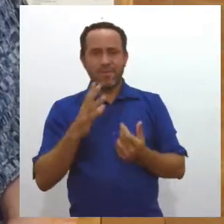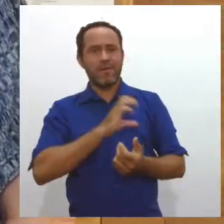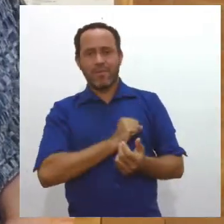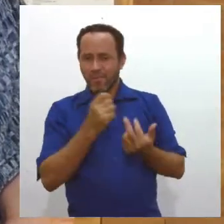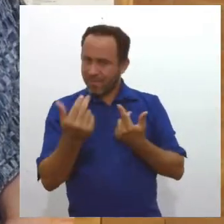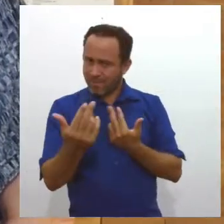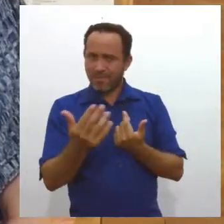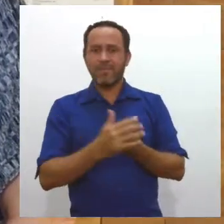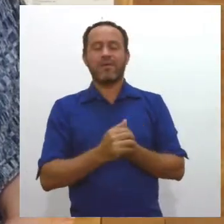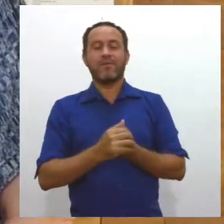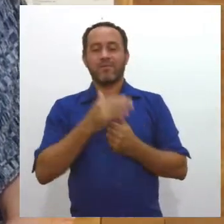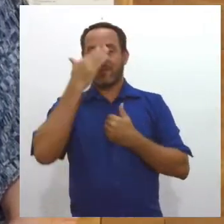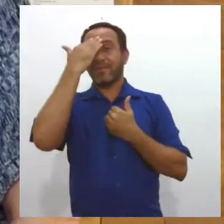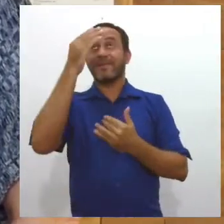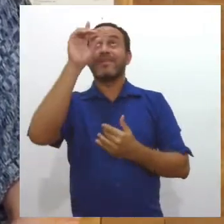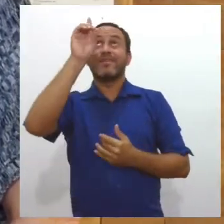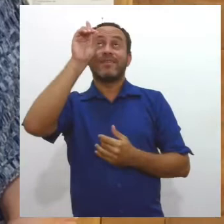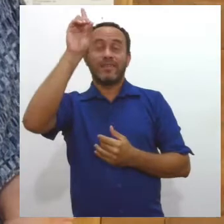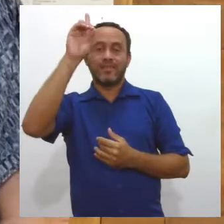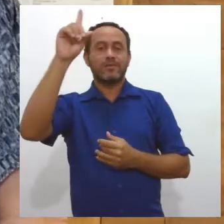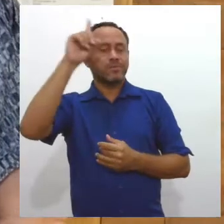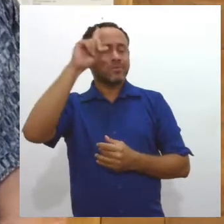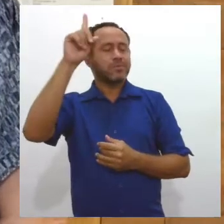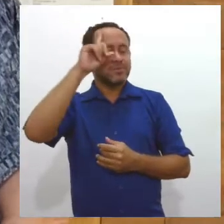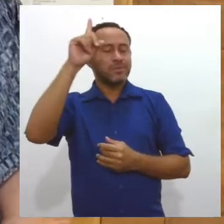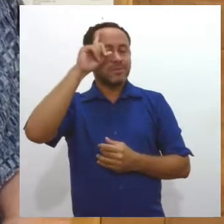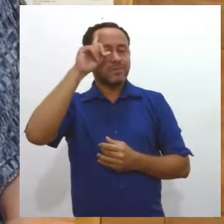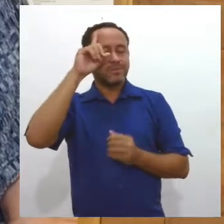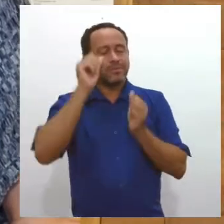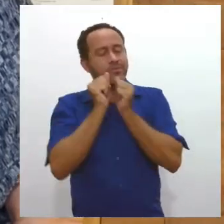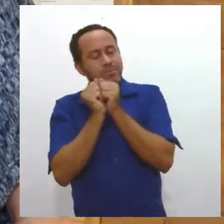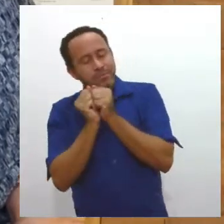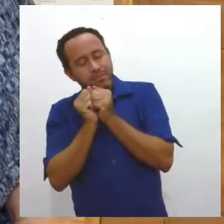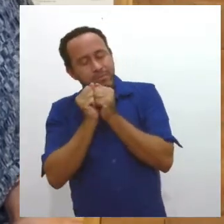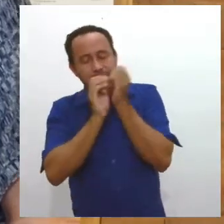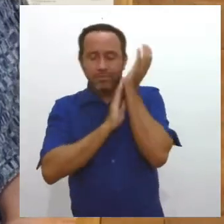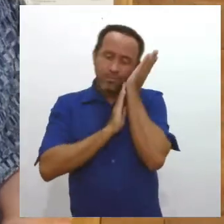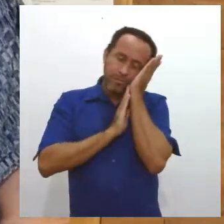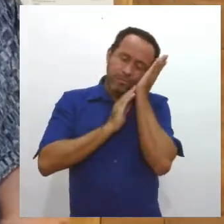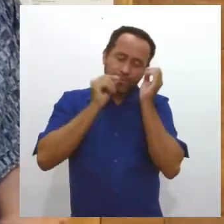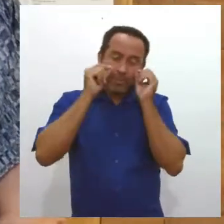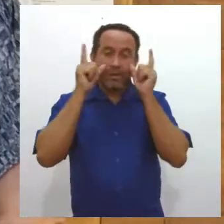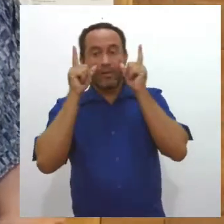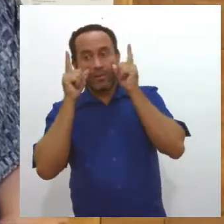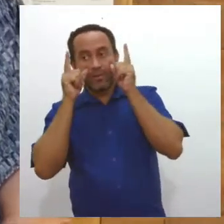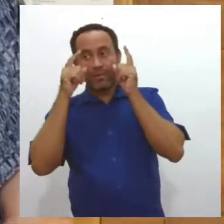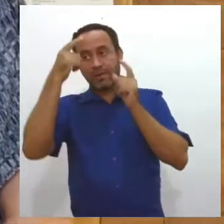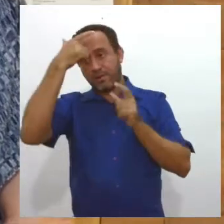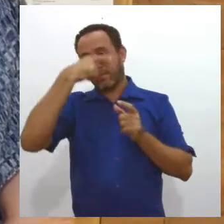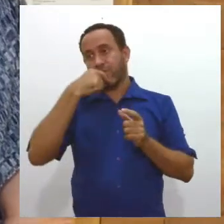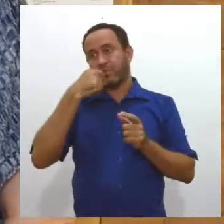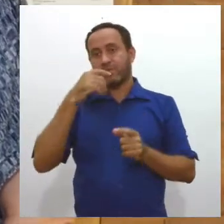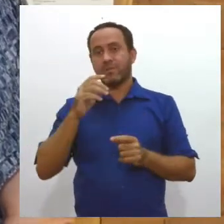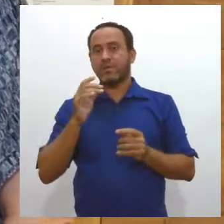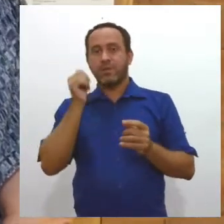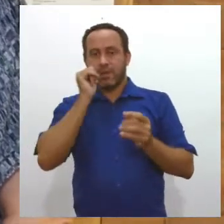dia. Eu agradeço a Deus todos os dias deitar e acordar e ver o rosto da minha esposa.